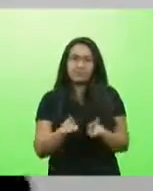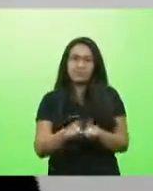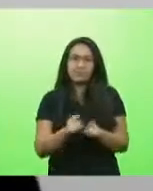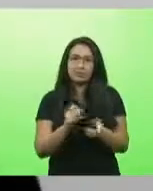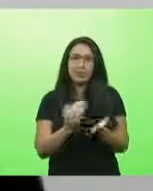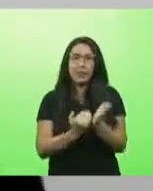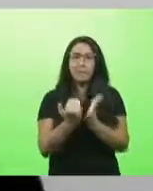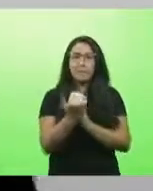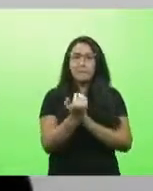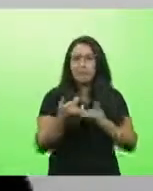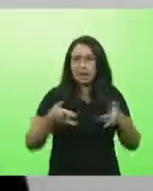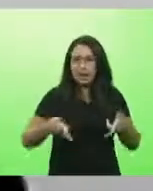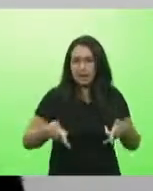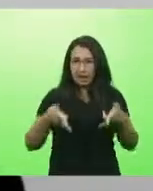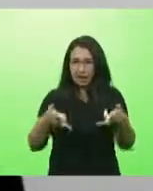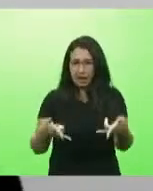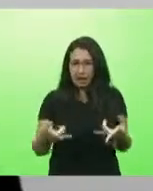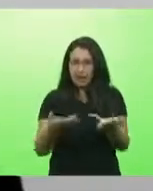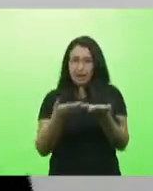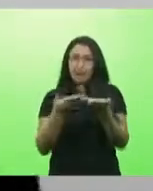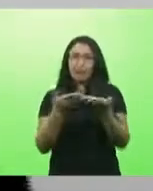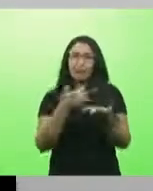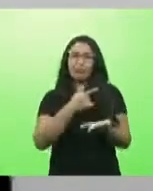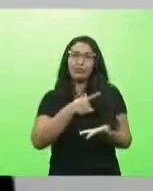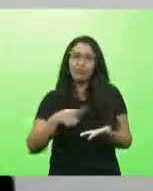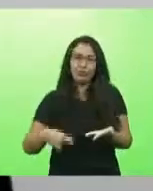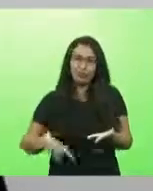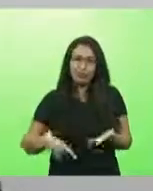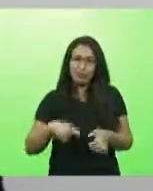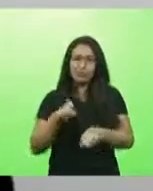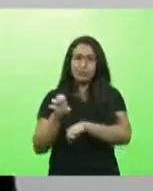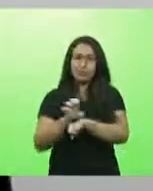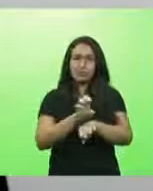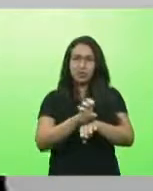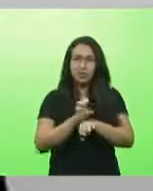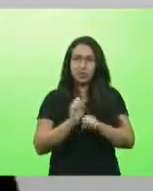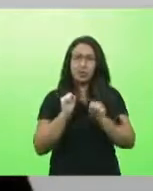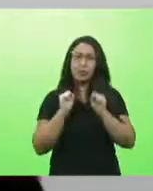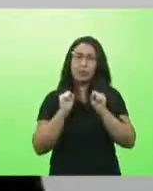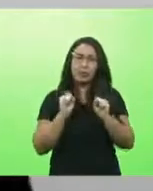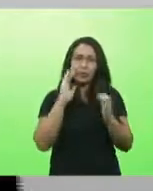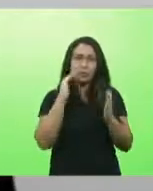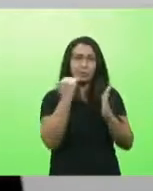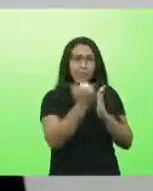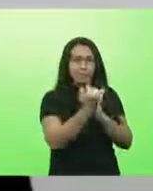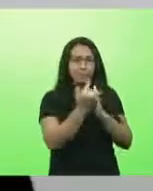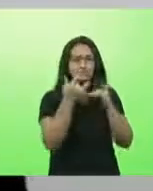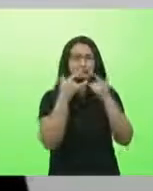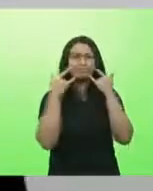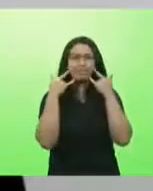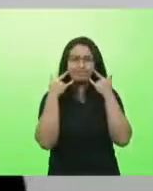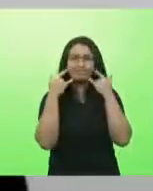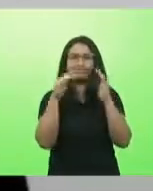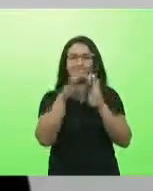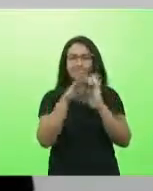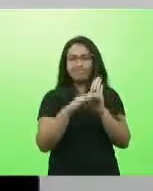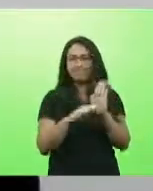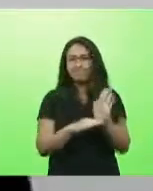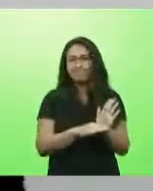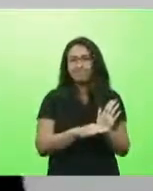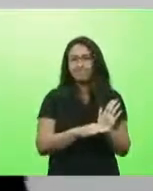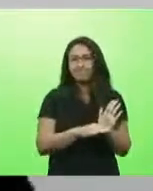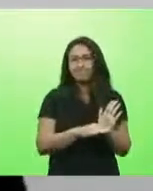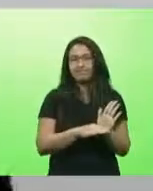governos façam as medidas que tem que serem feitas que se cumpram os protocolos agora há pouco ainda vimos o caso de uma